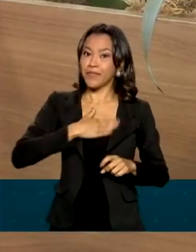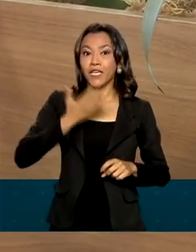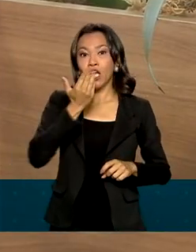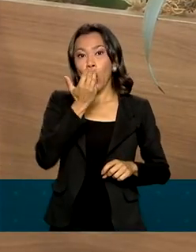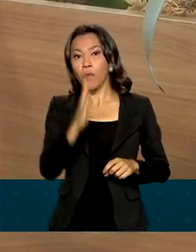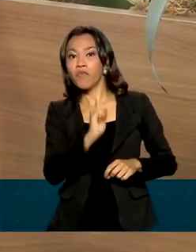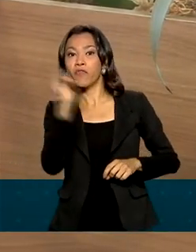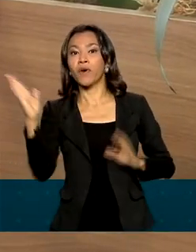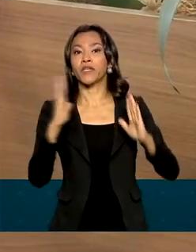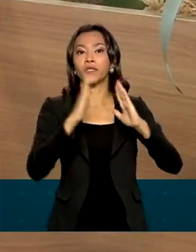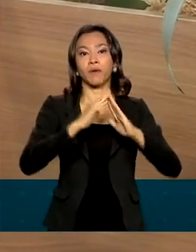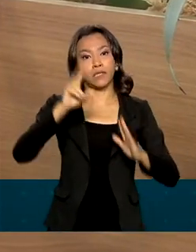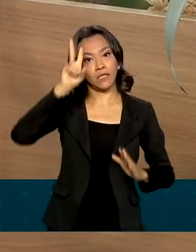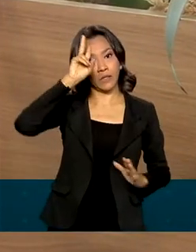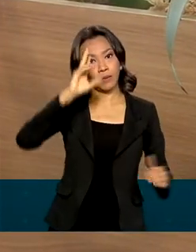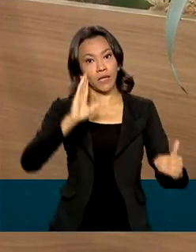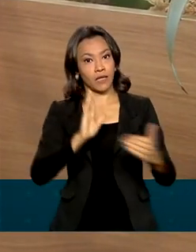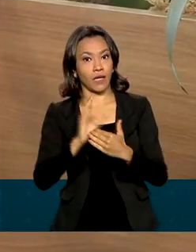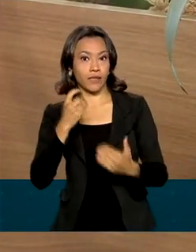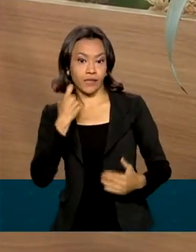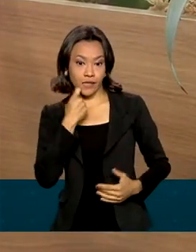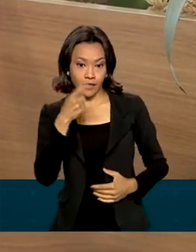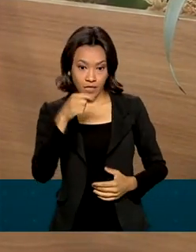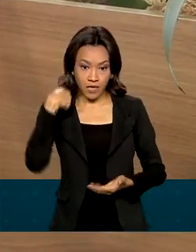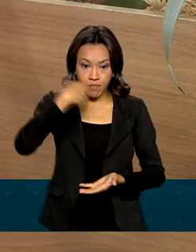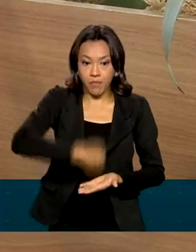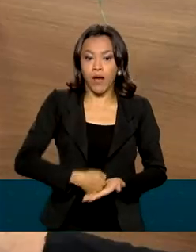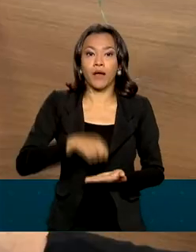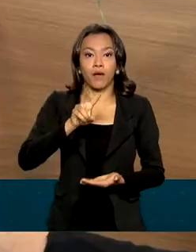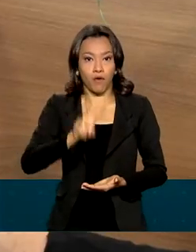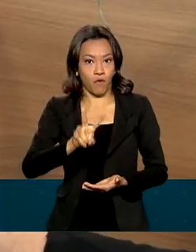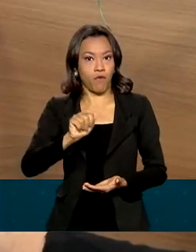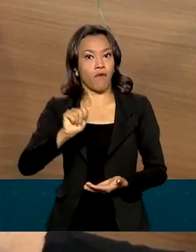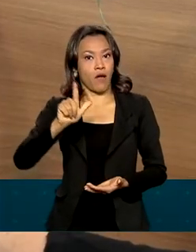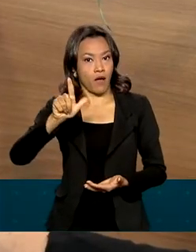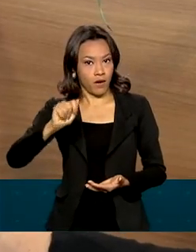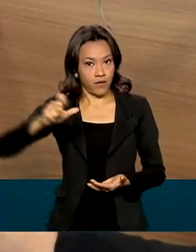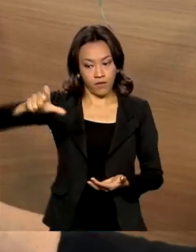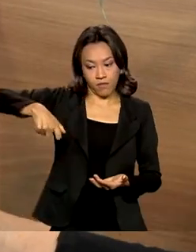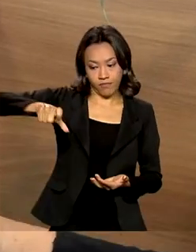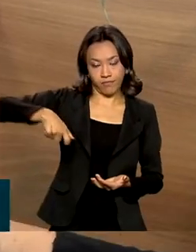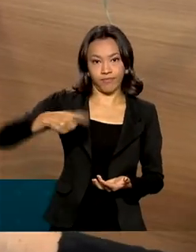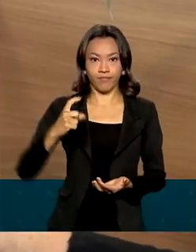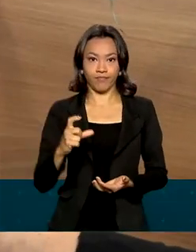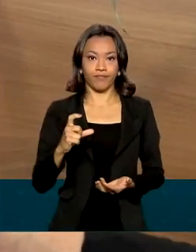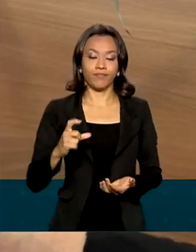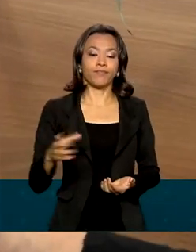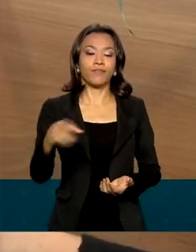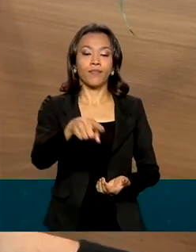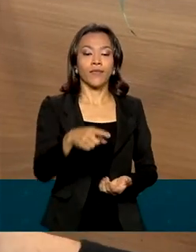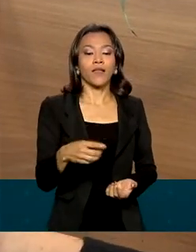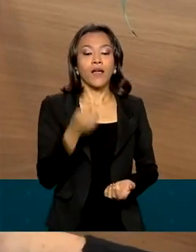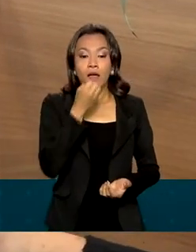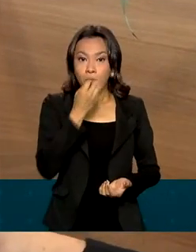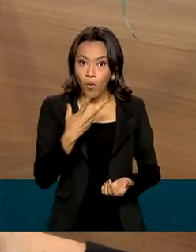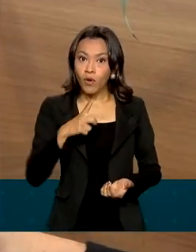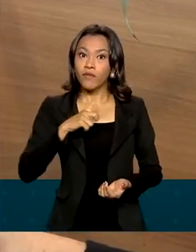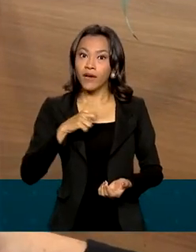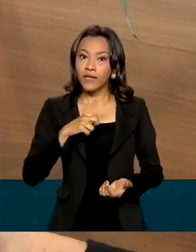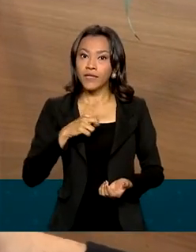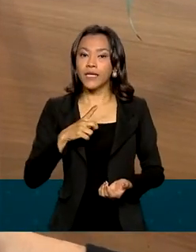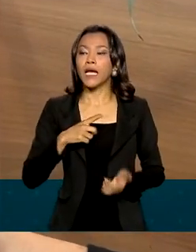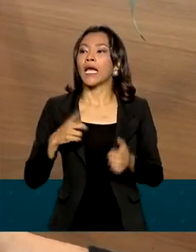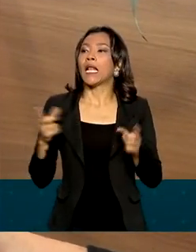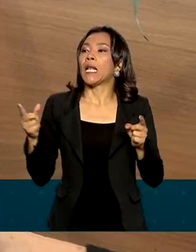segunda a sexta-feira e paga com o cartão alimentação. A gente vai ter mais opções, não vai ser restrito aquele número de